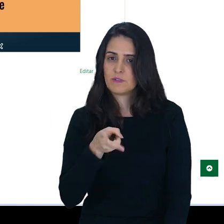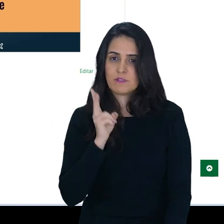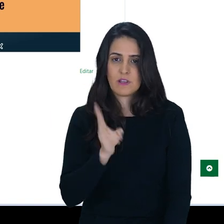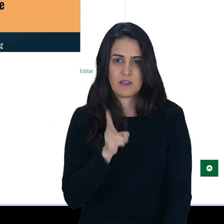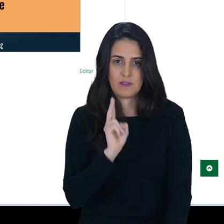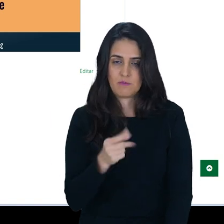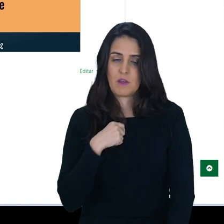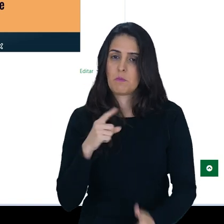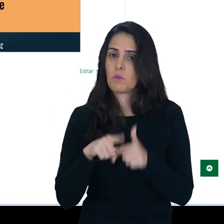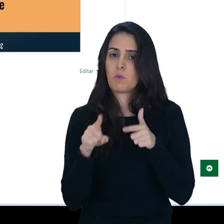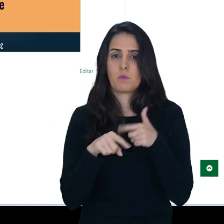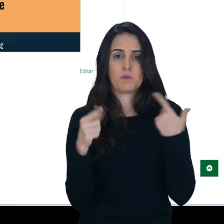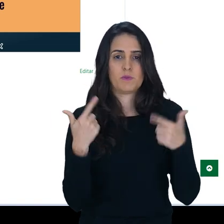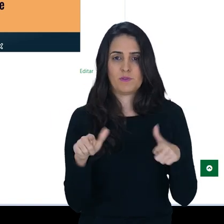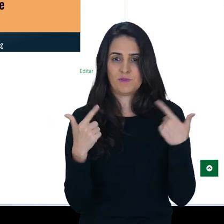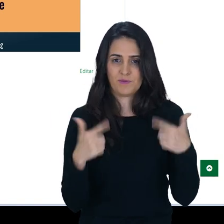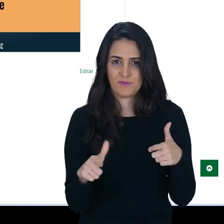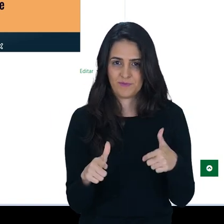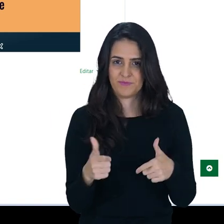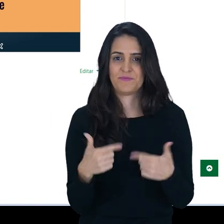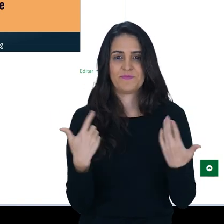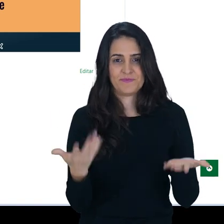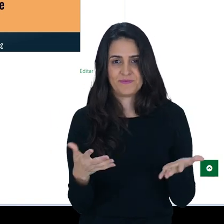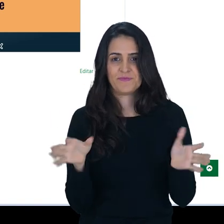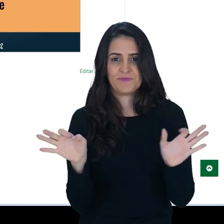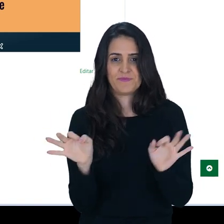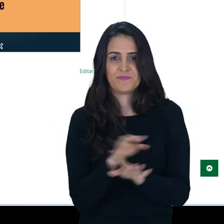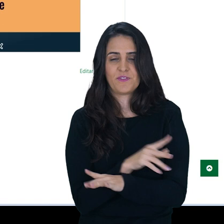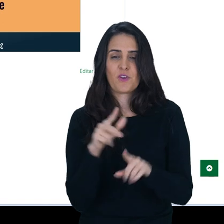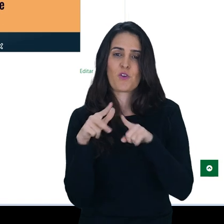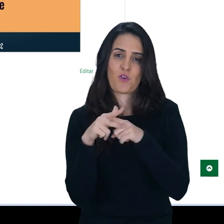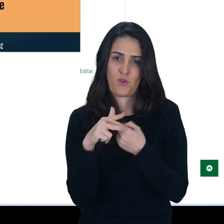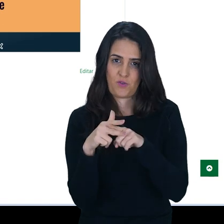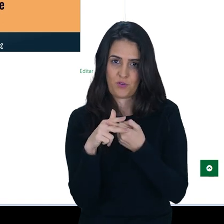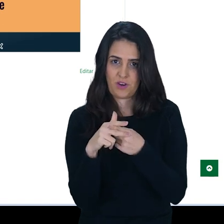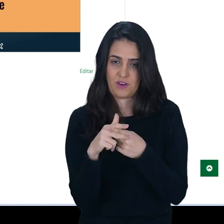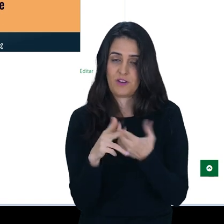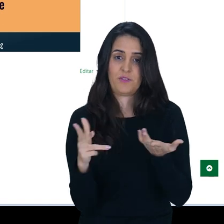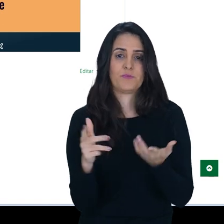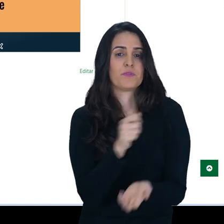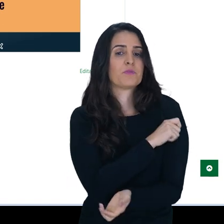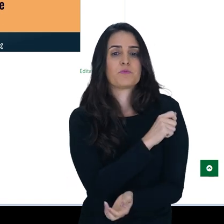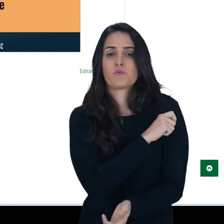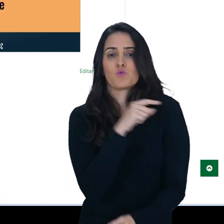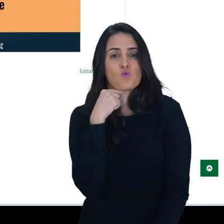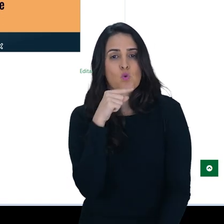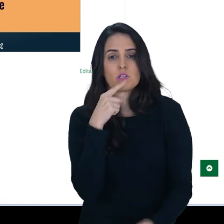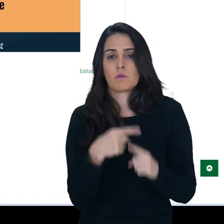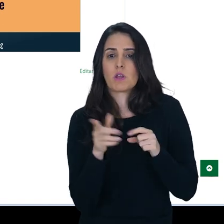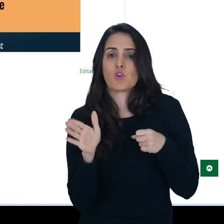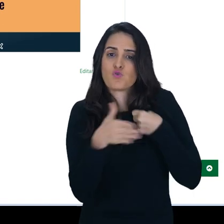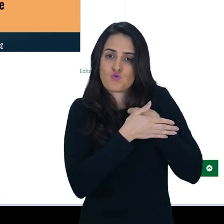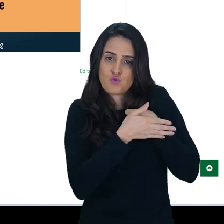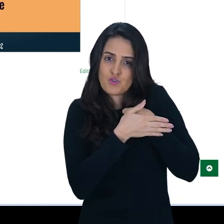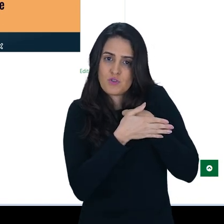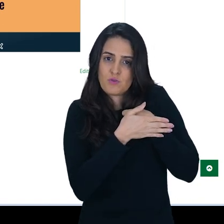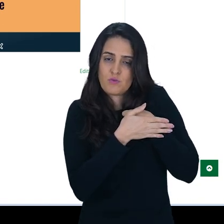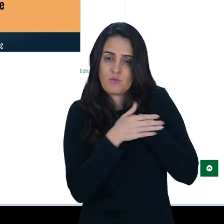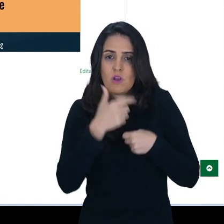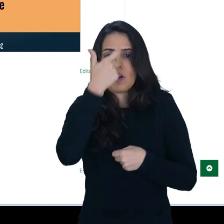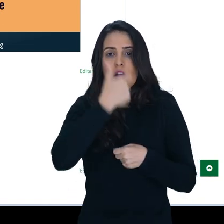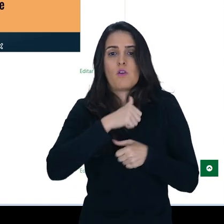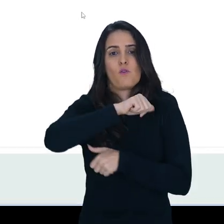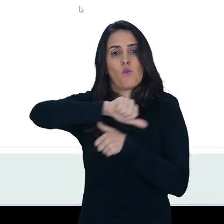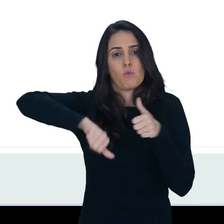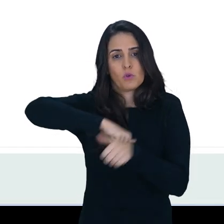horário zero hora, que assim não tem erro. Então aqui já está configurada, o aluno não consegue acessar, eu vou modificar